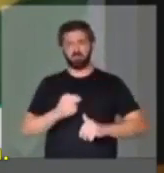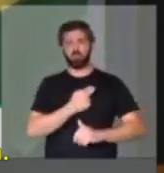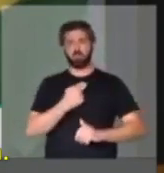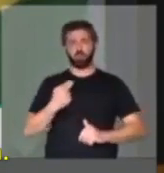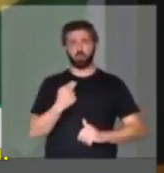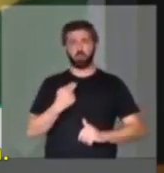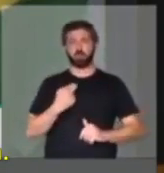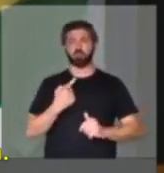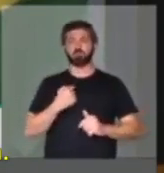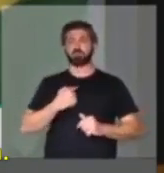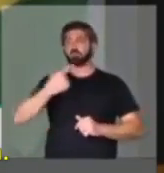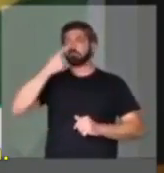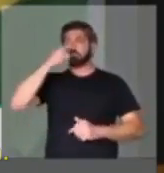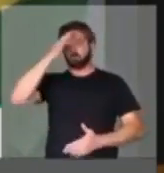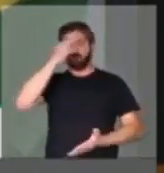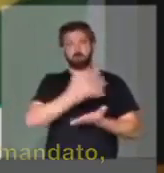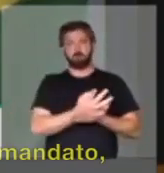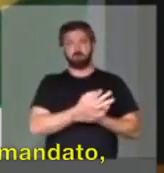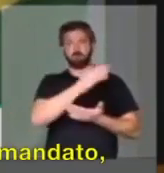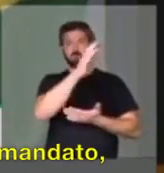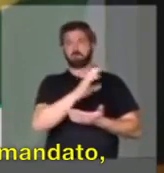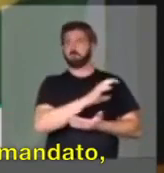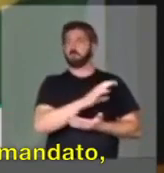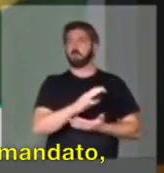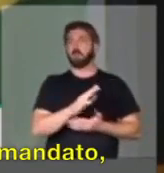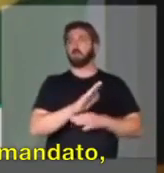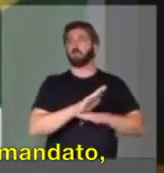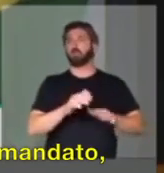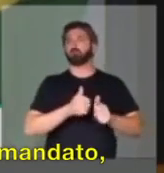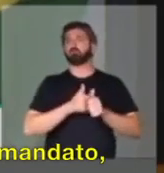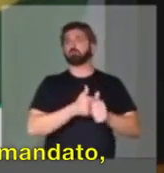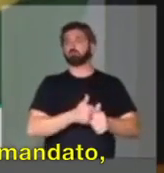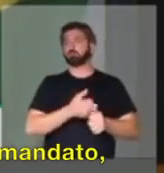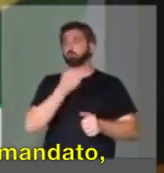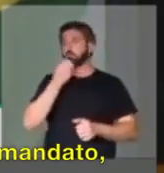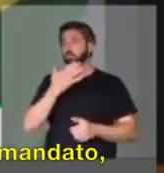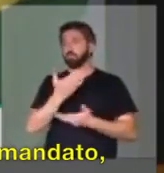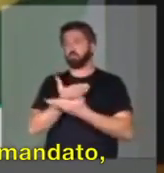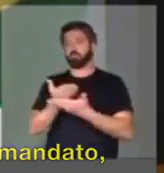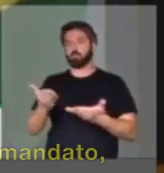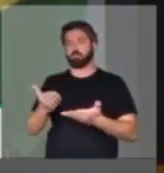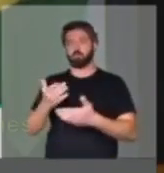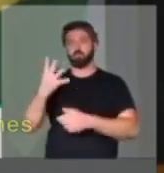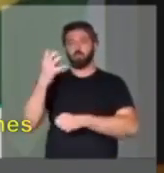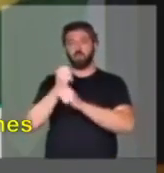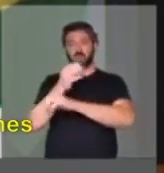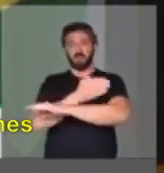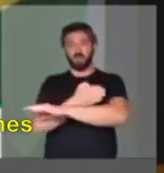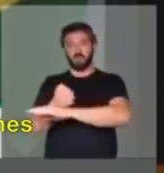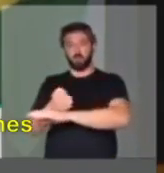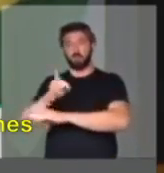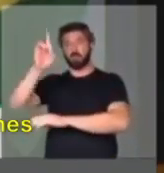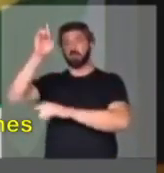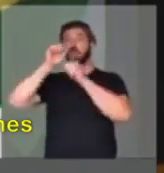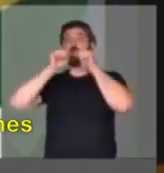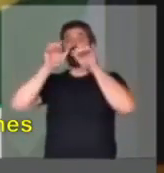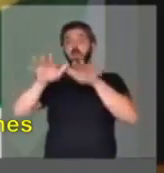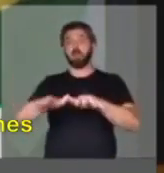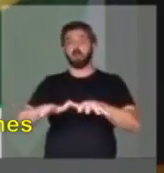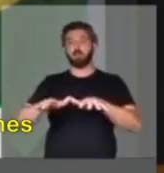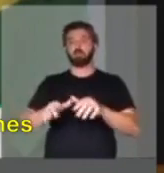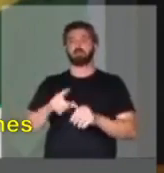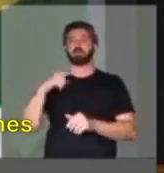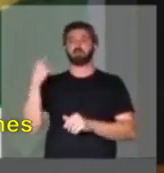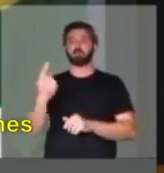a que tanto inspira a minha fé católica. Desejo a todos o excelente e abençoado mandato e que Deus abençoe